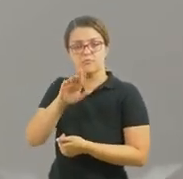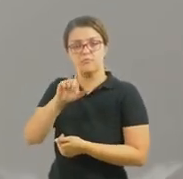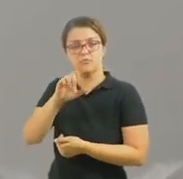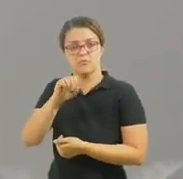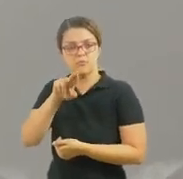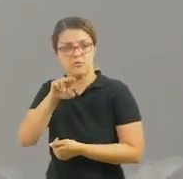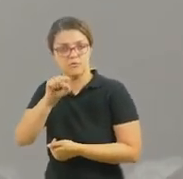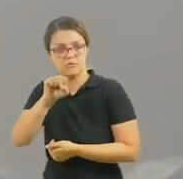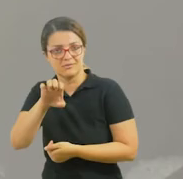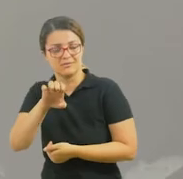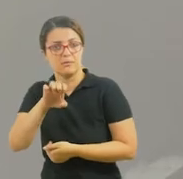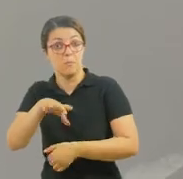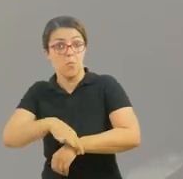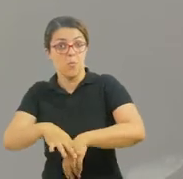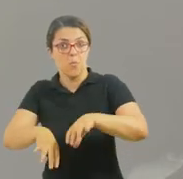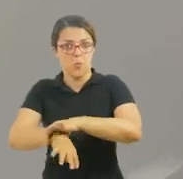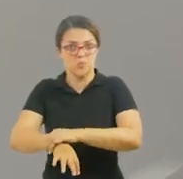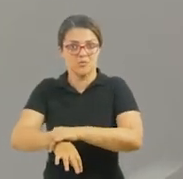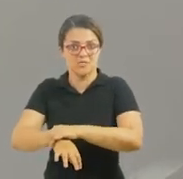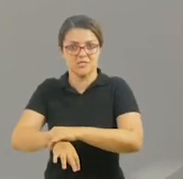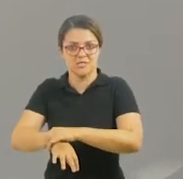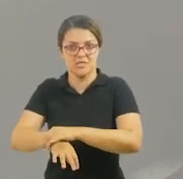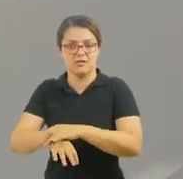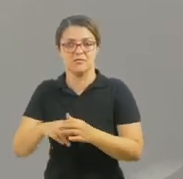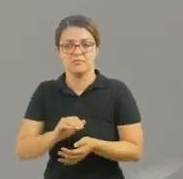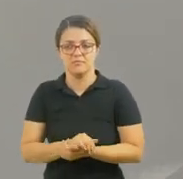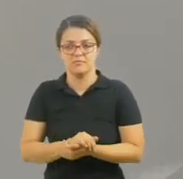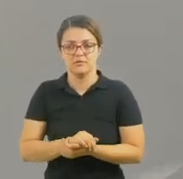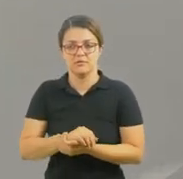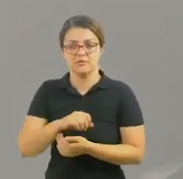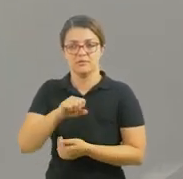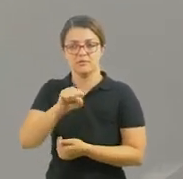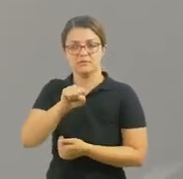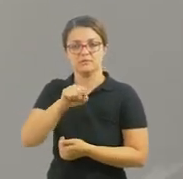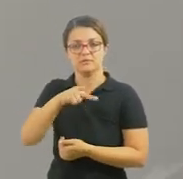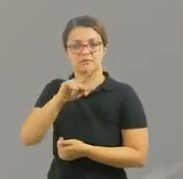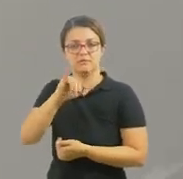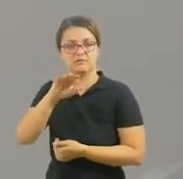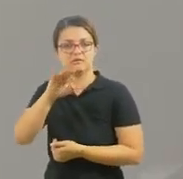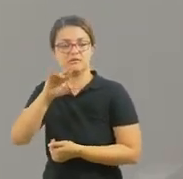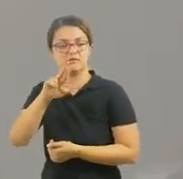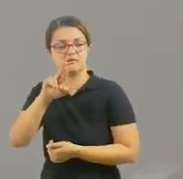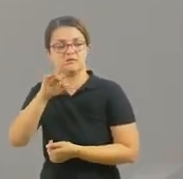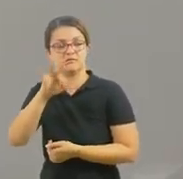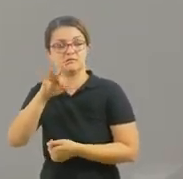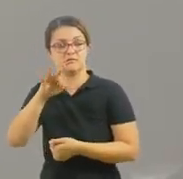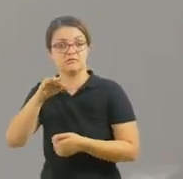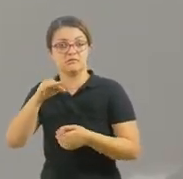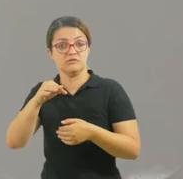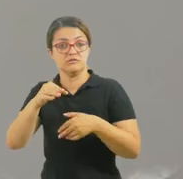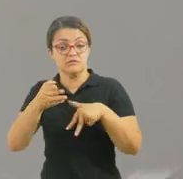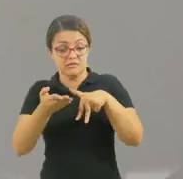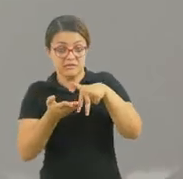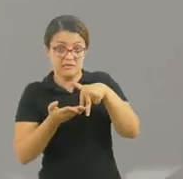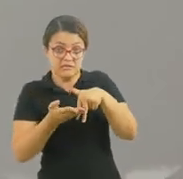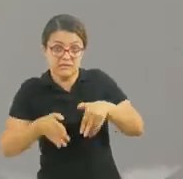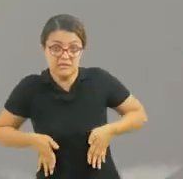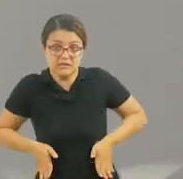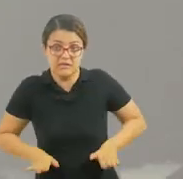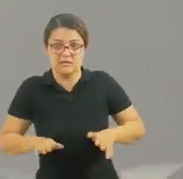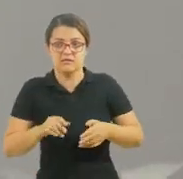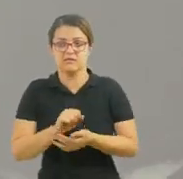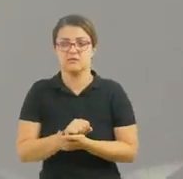Skirt. Essa é mais complicada, né? Skirt. Saia. Sweater, que é suéter.